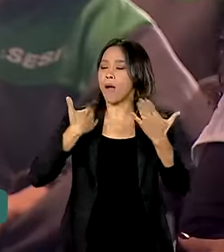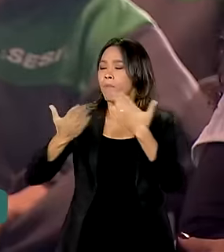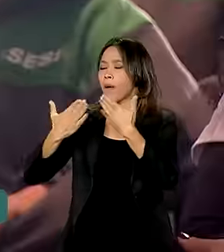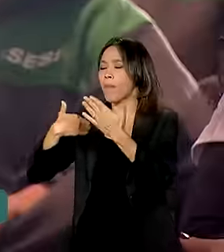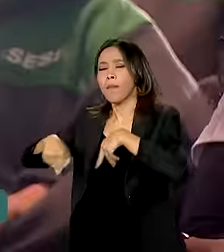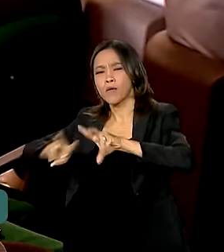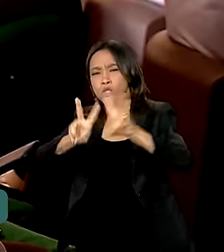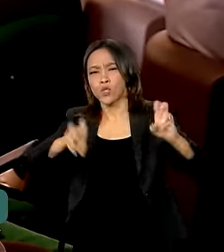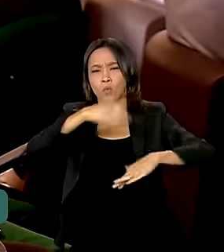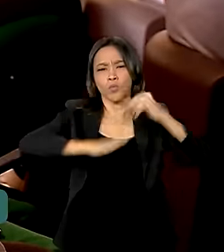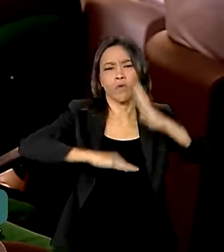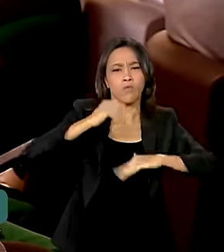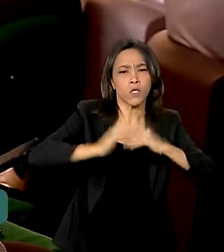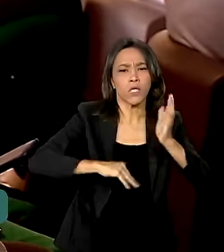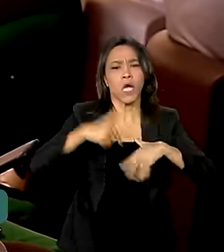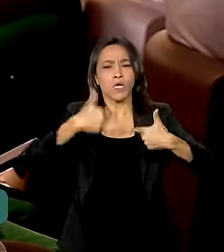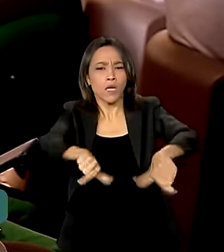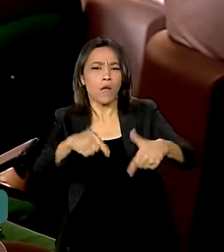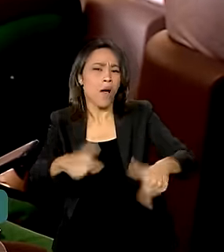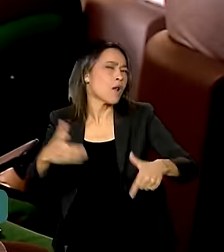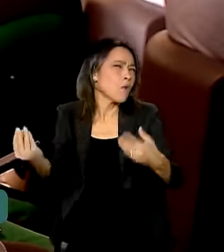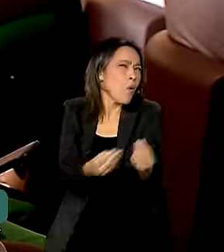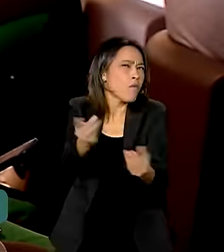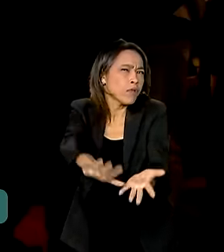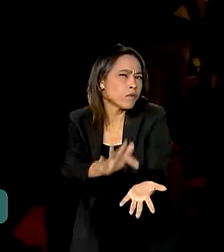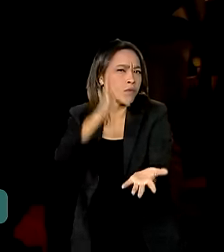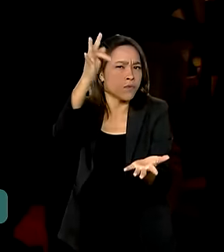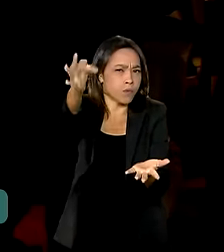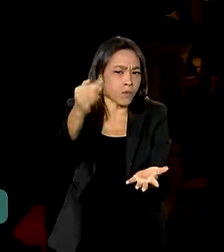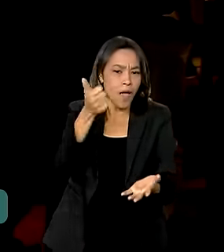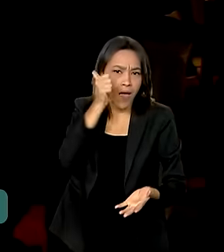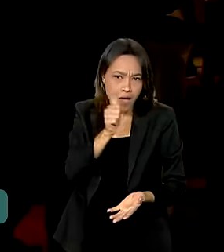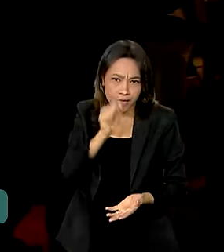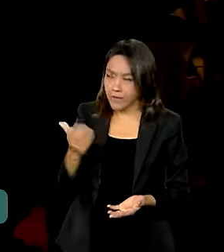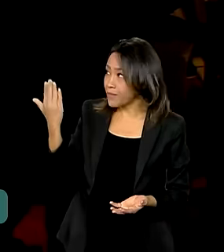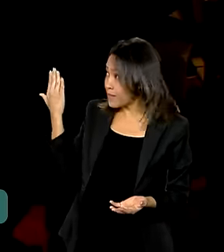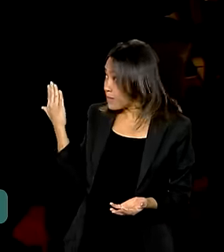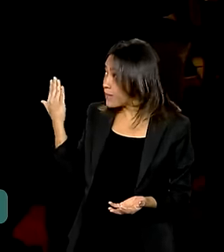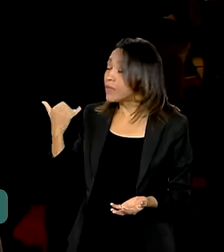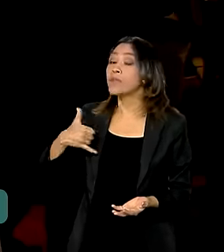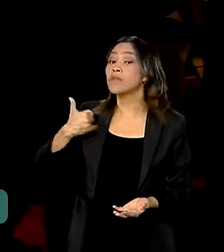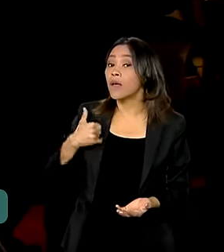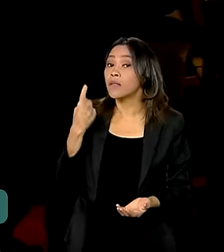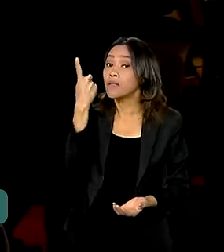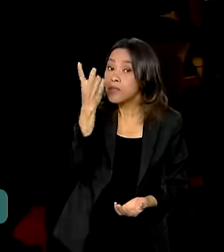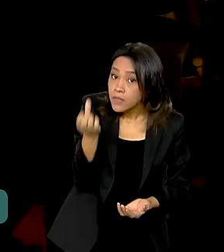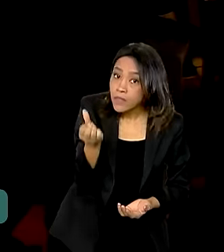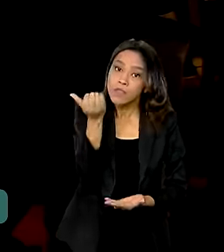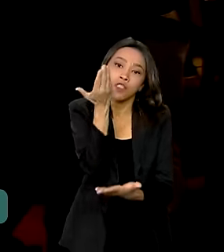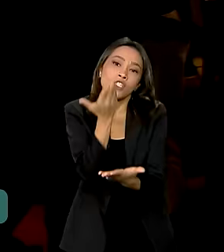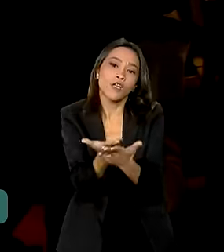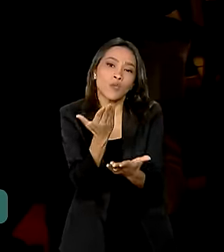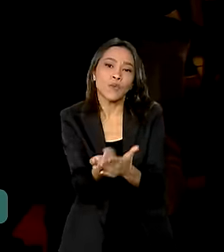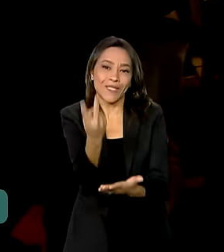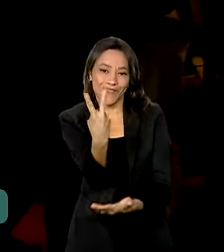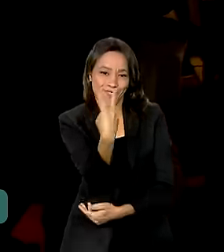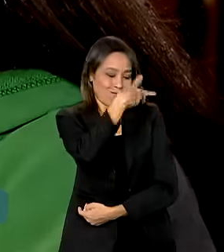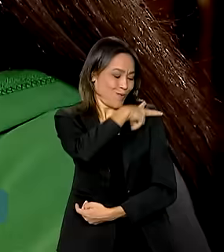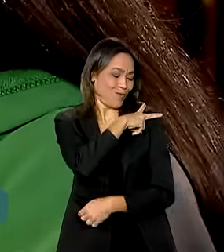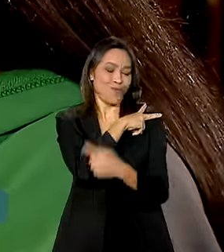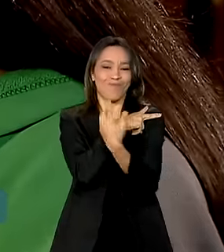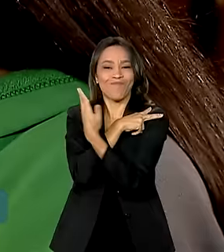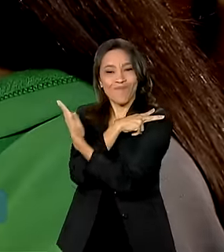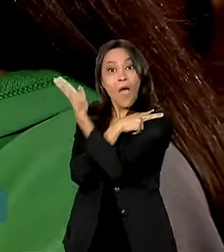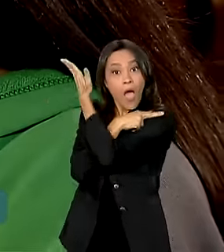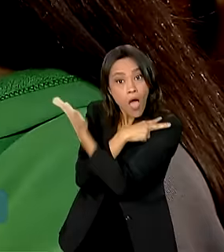trabalho e suas possibilidades de futuro. Mariane tem 16 anos e está no segundo ano do ensino médio.